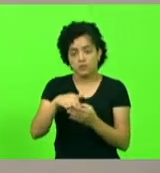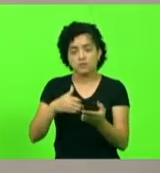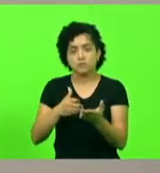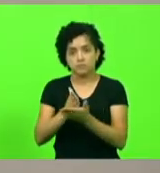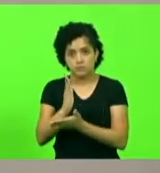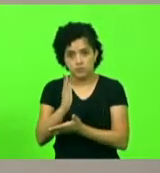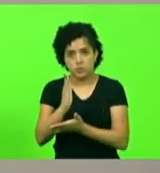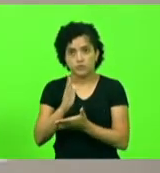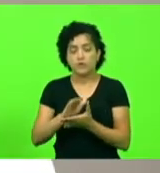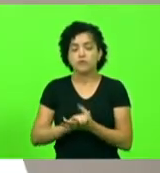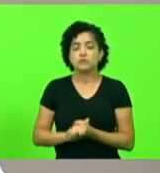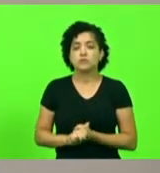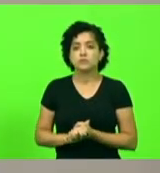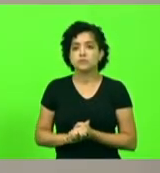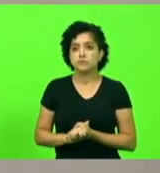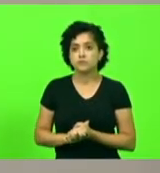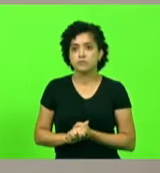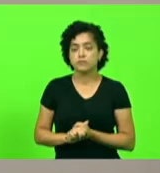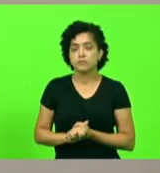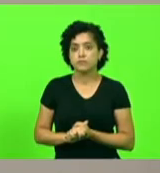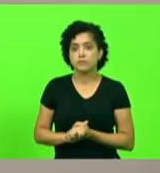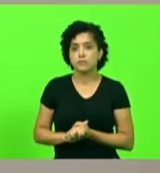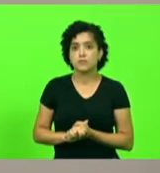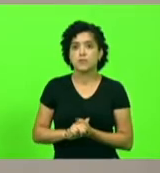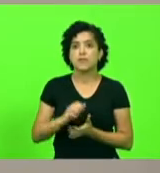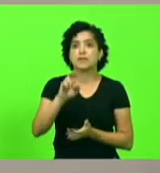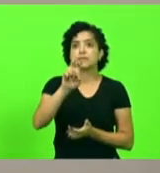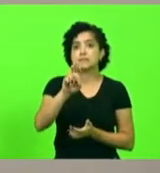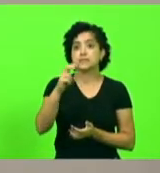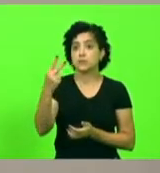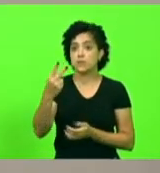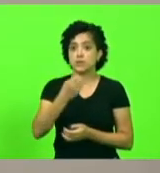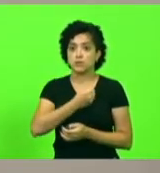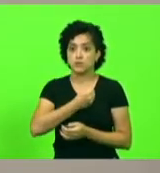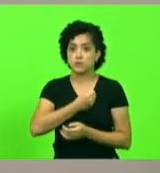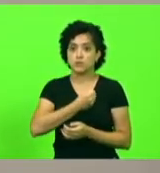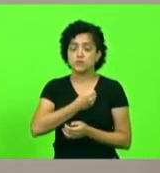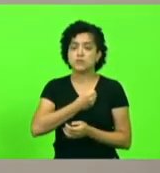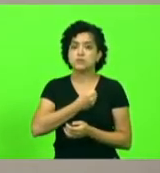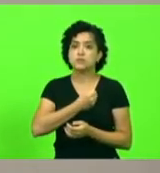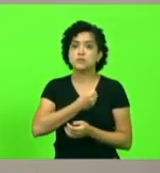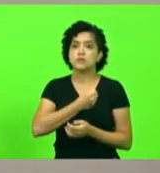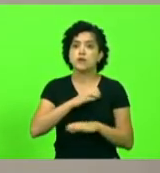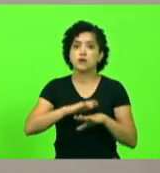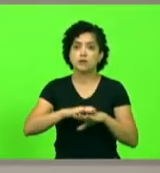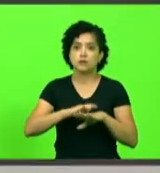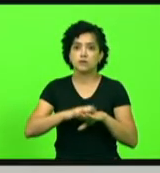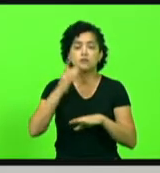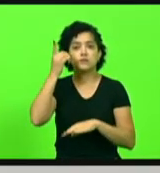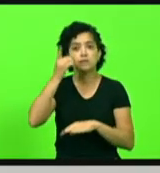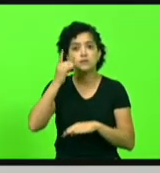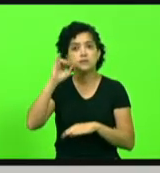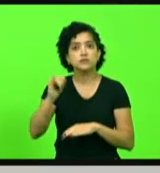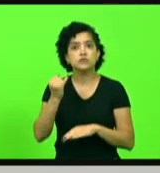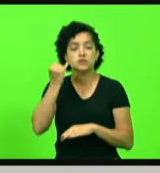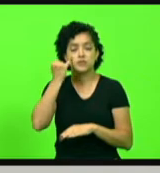a moção de número 51. Moção de número 52. Autor, deputado Gessé Lopes.